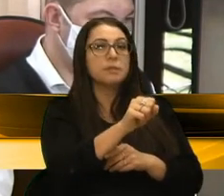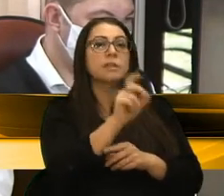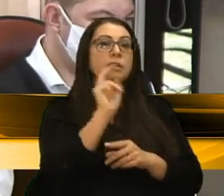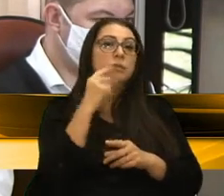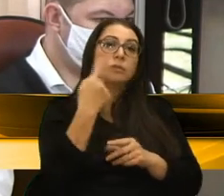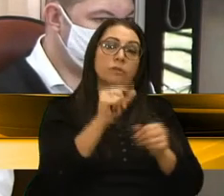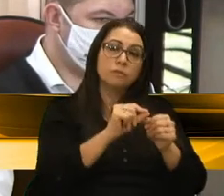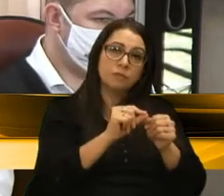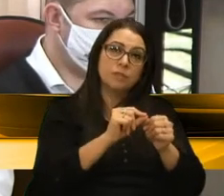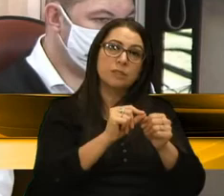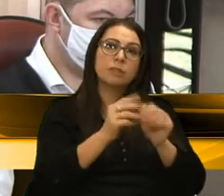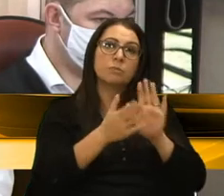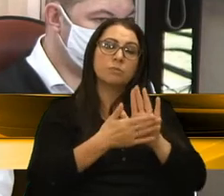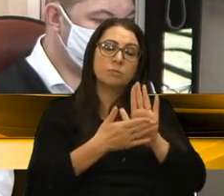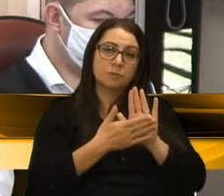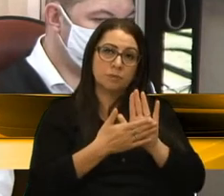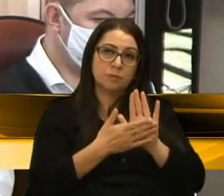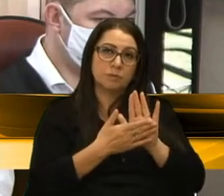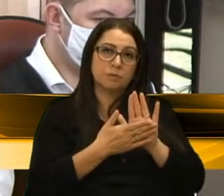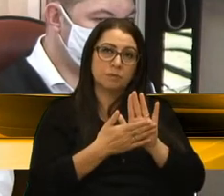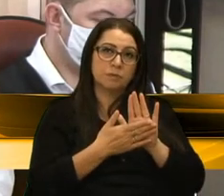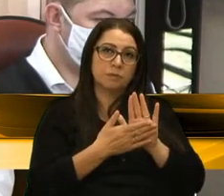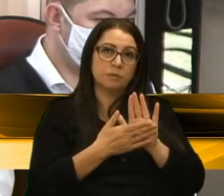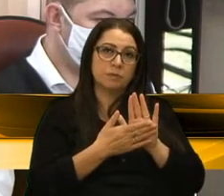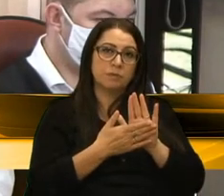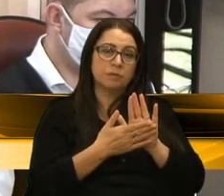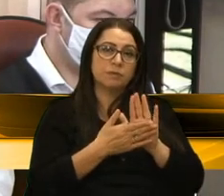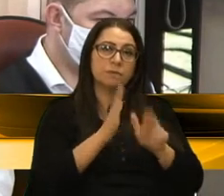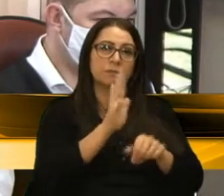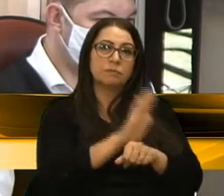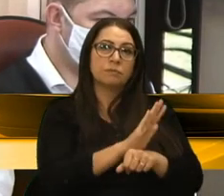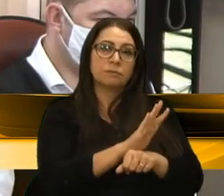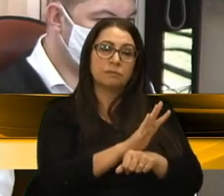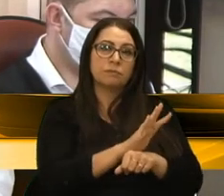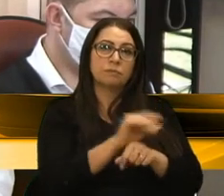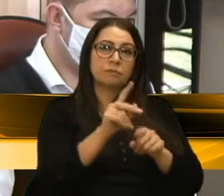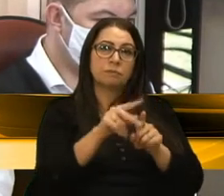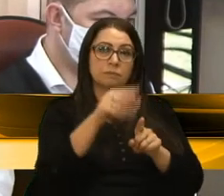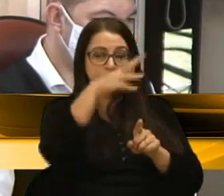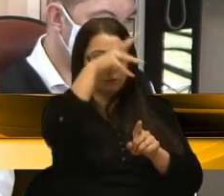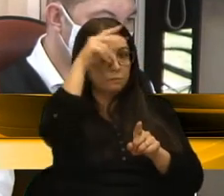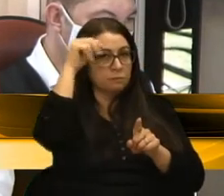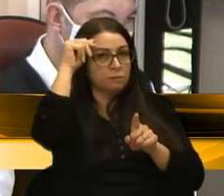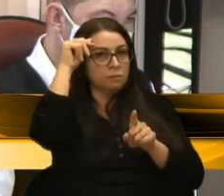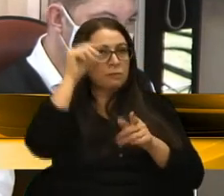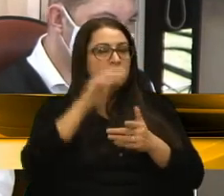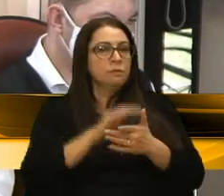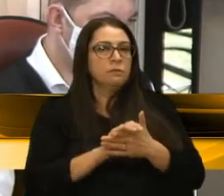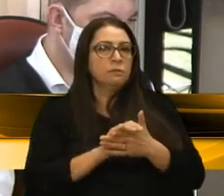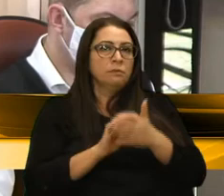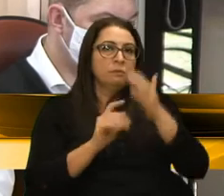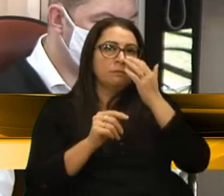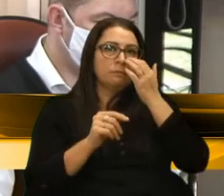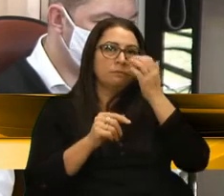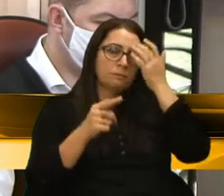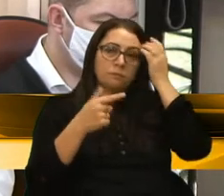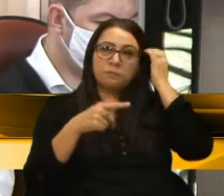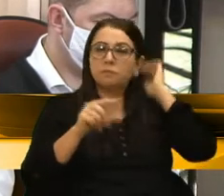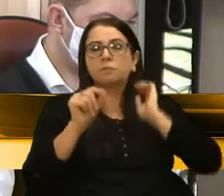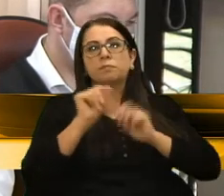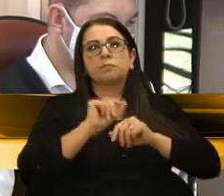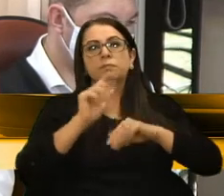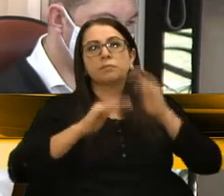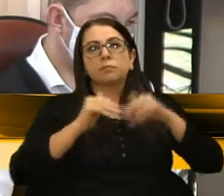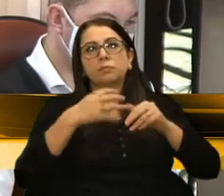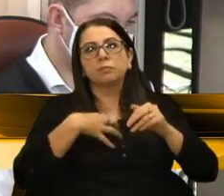fazendo uma proposta que é para auxiliar, como eu falei, o Executivo a executar da forma mais adequada.